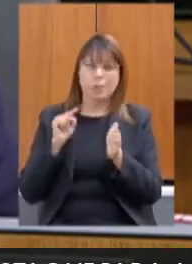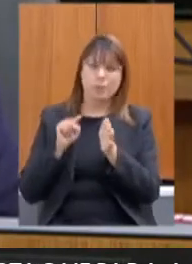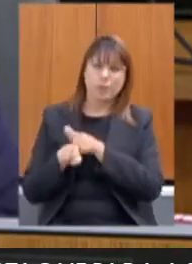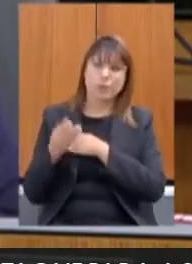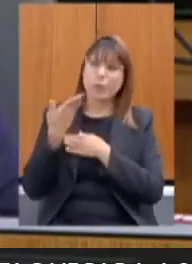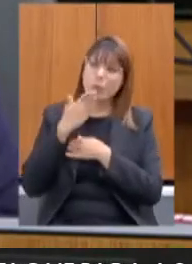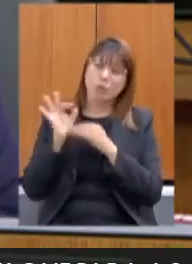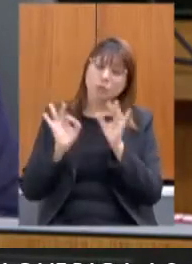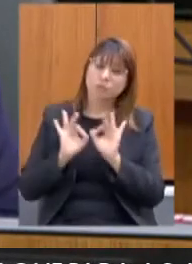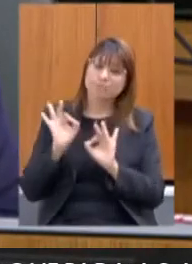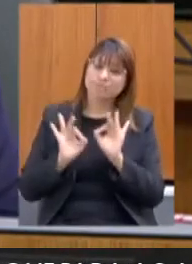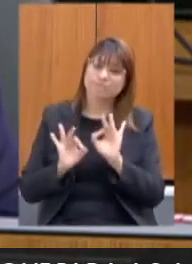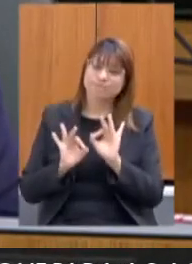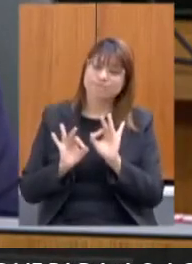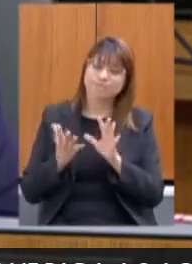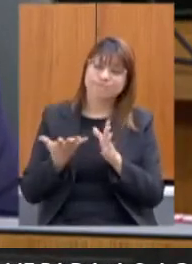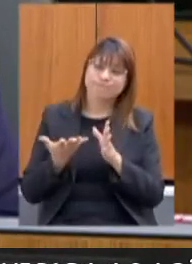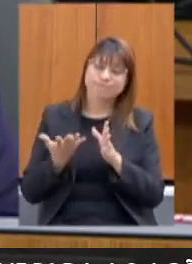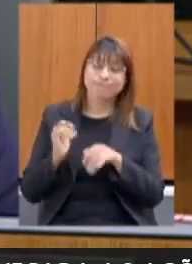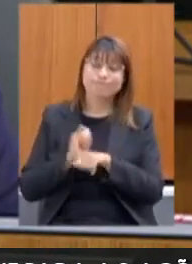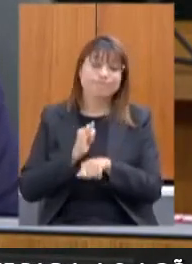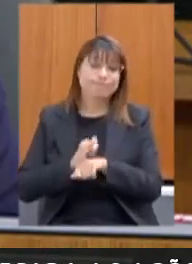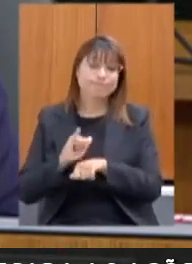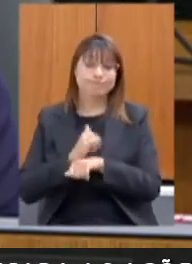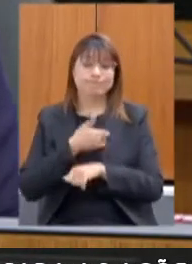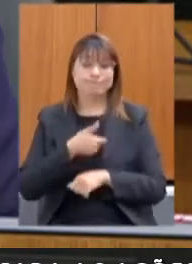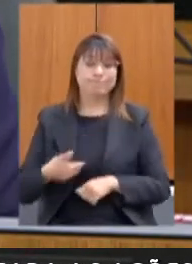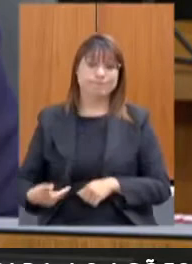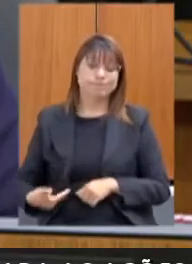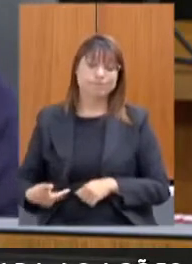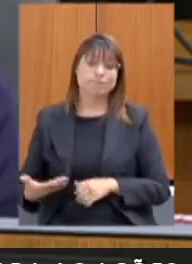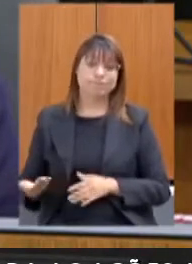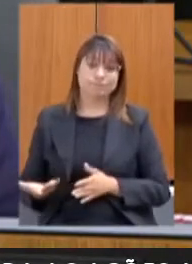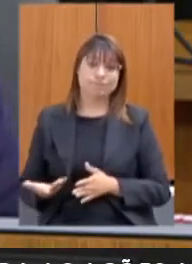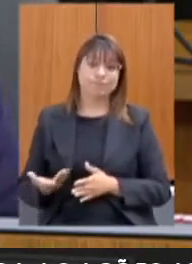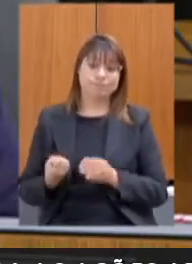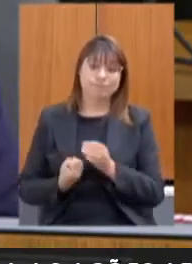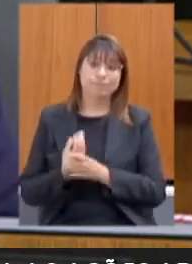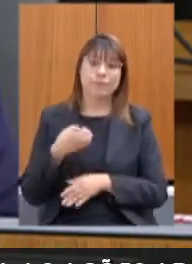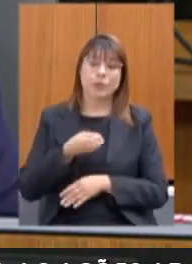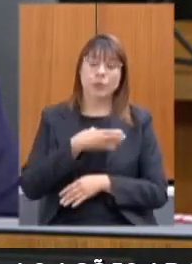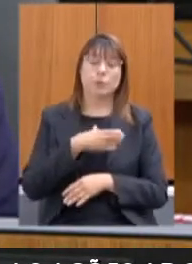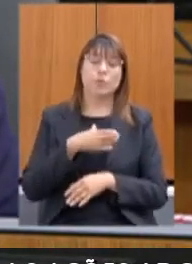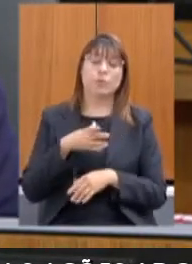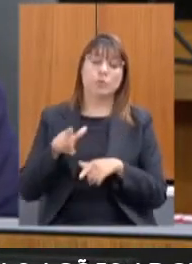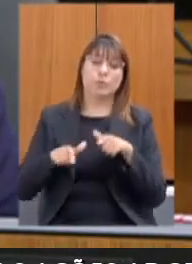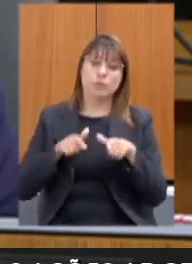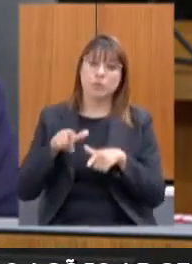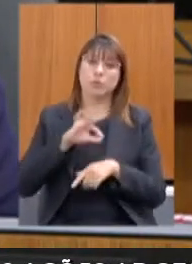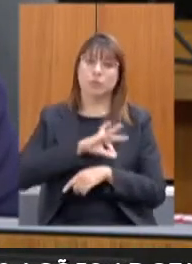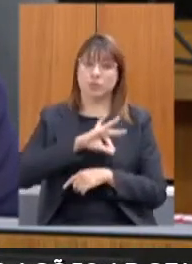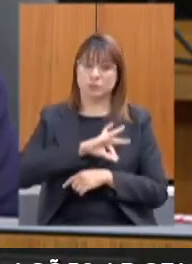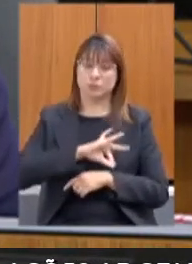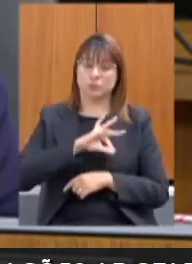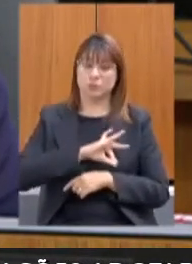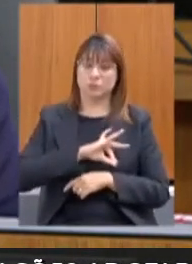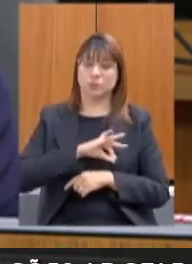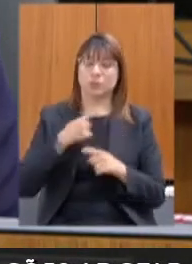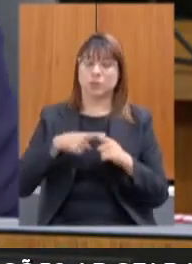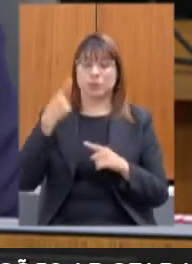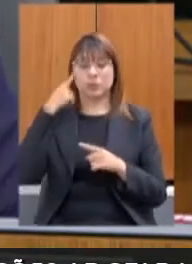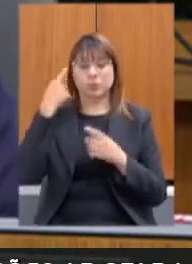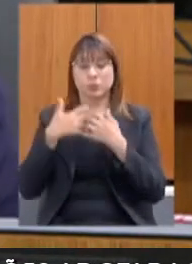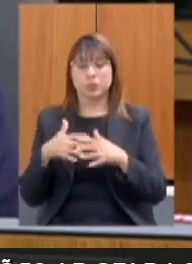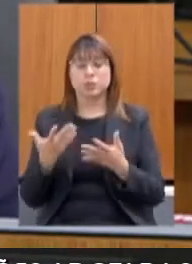plano, qual é a tática do governo no sentido da geração de emprego e renda, considerando a importância